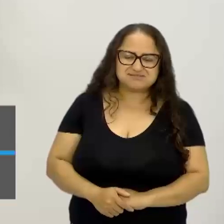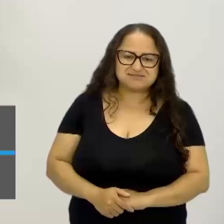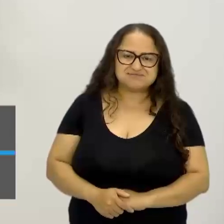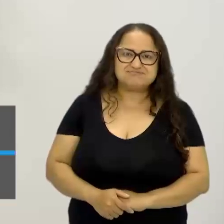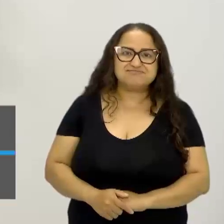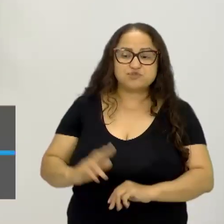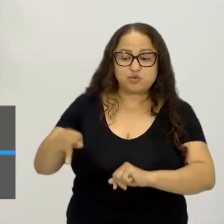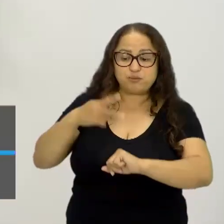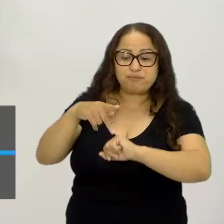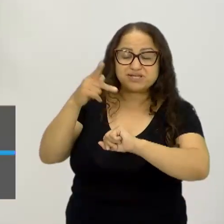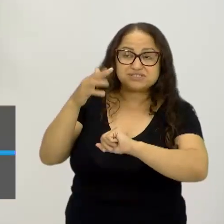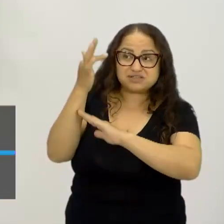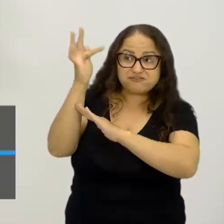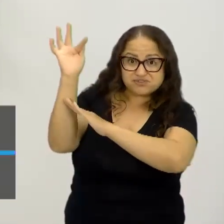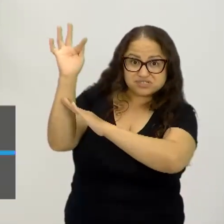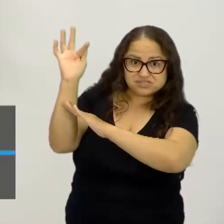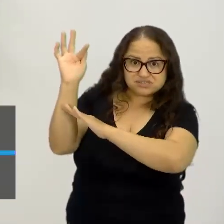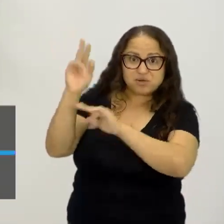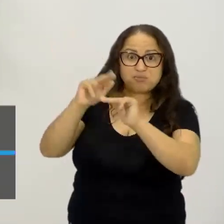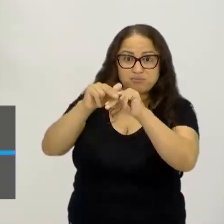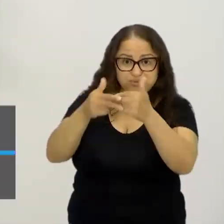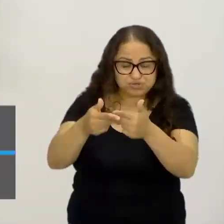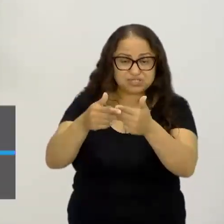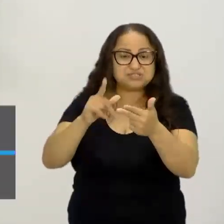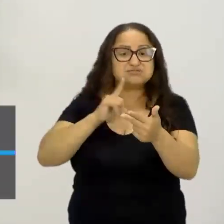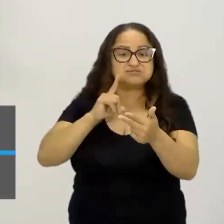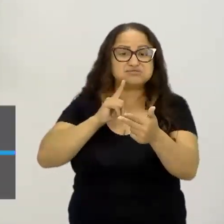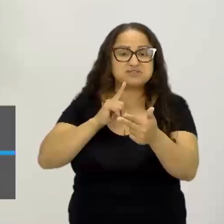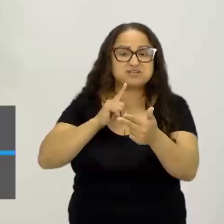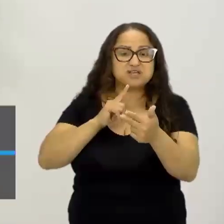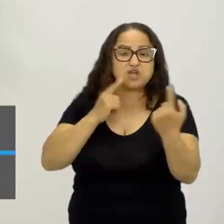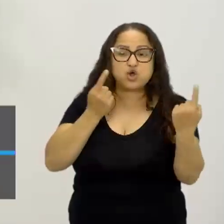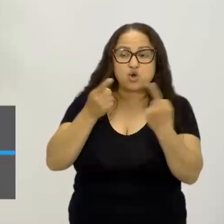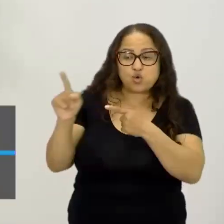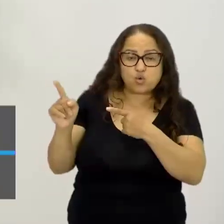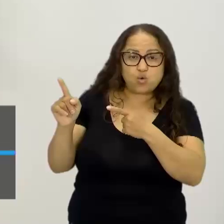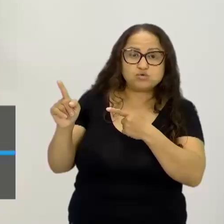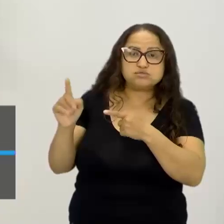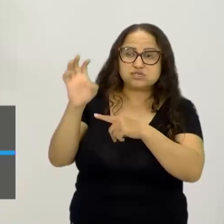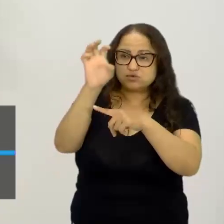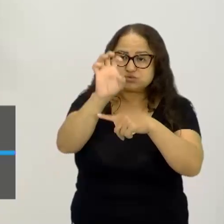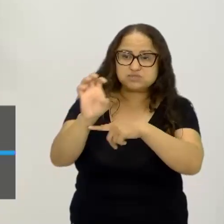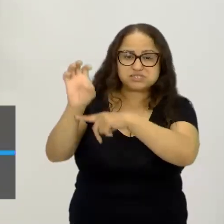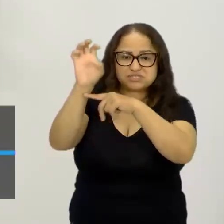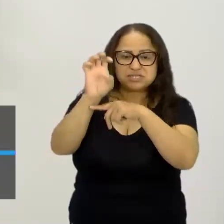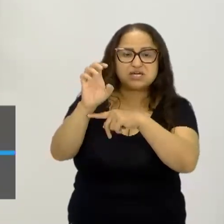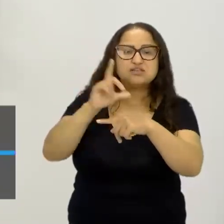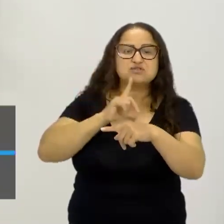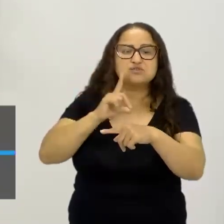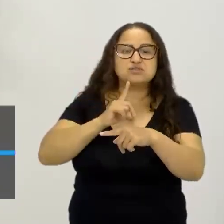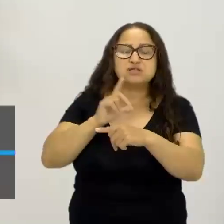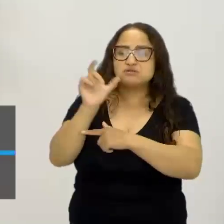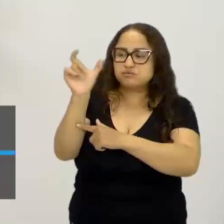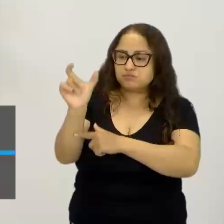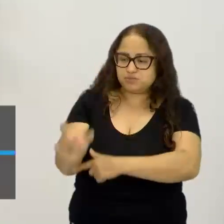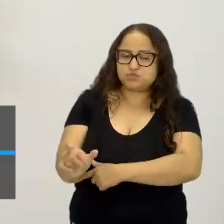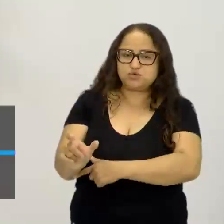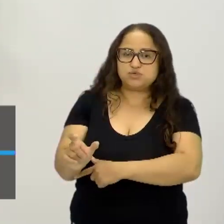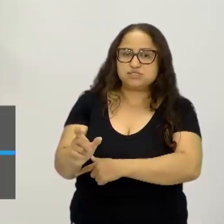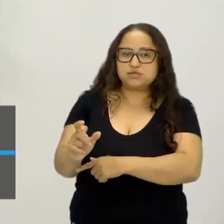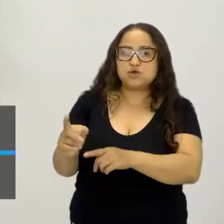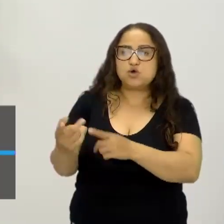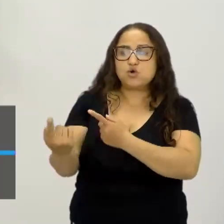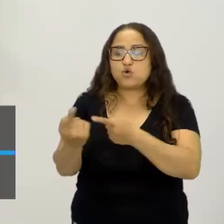população, ela criasse revolta, se revoltasse contra o próprio Estado. Então, existe aí um jogo entre os indivíduos da violência